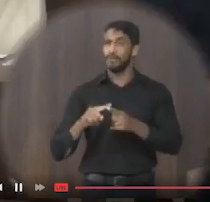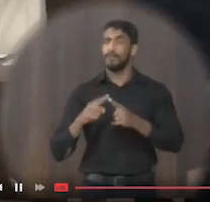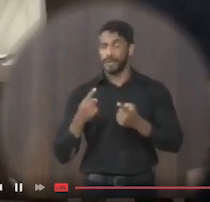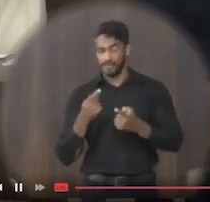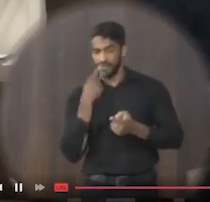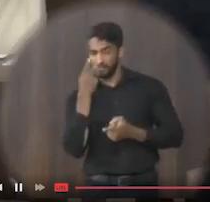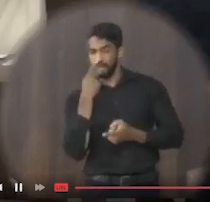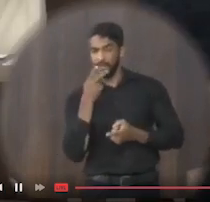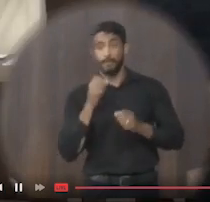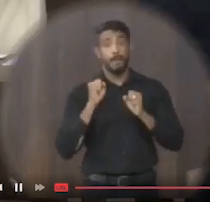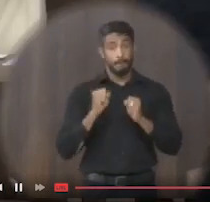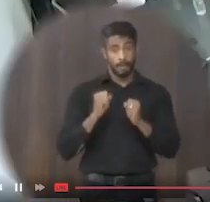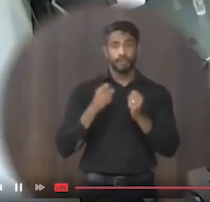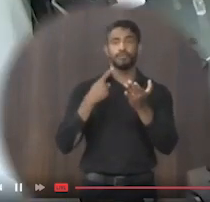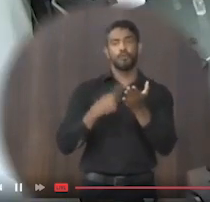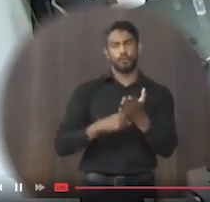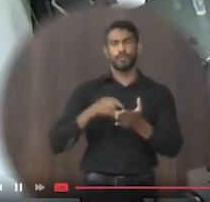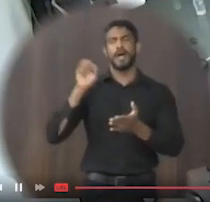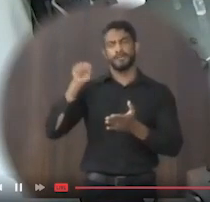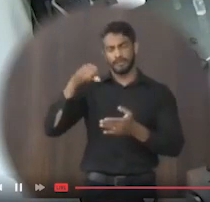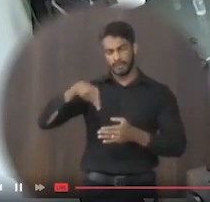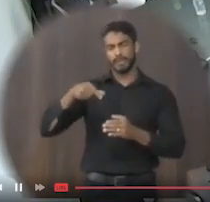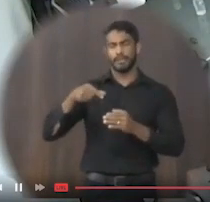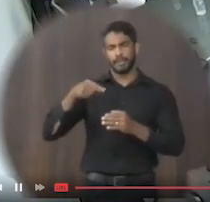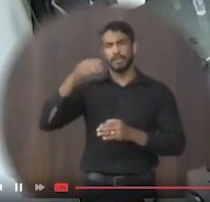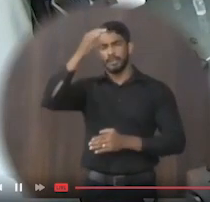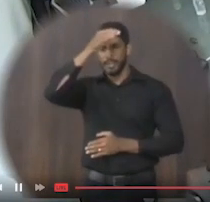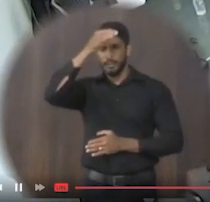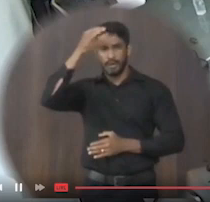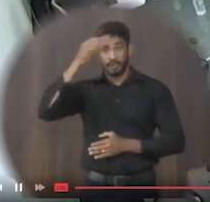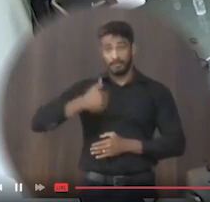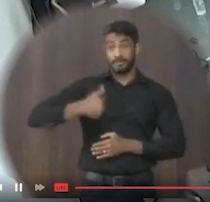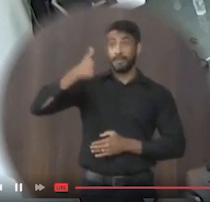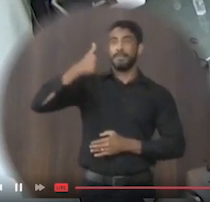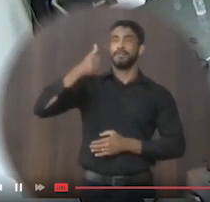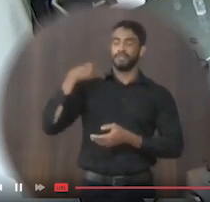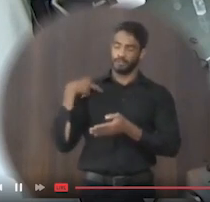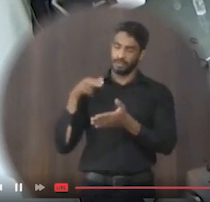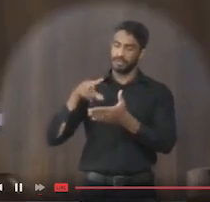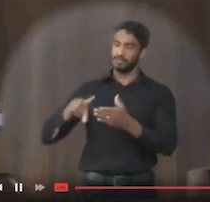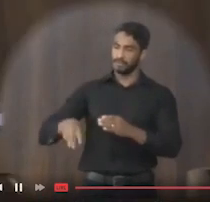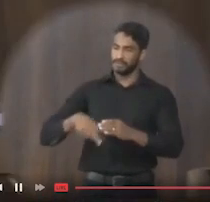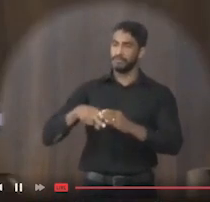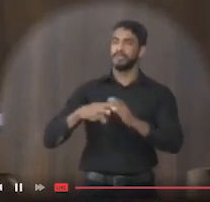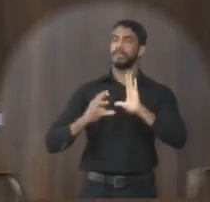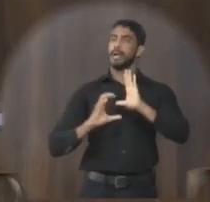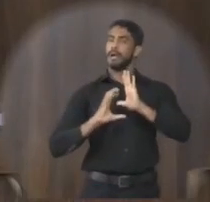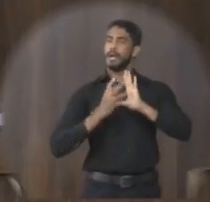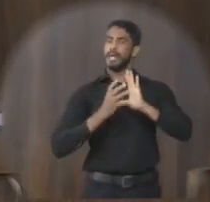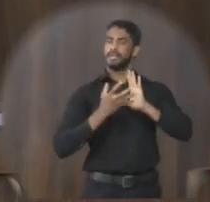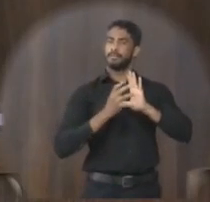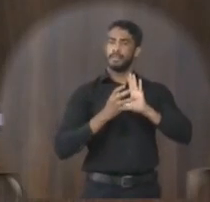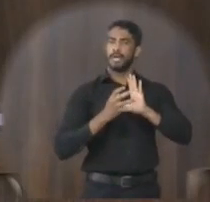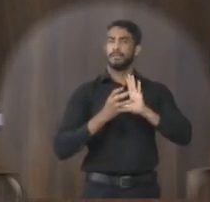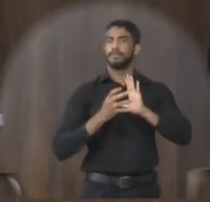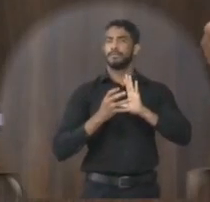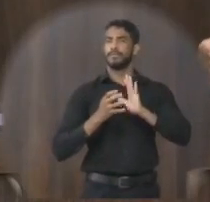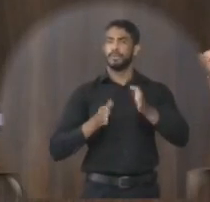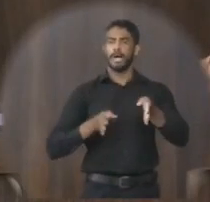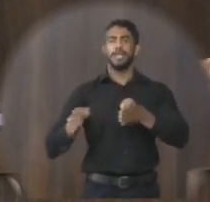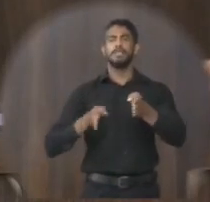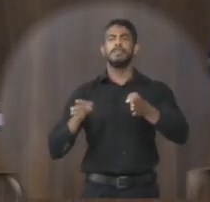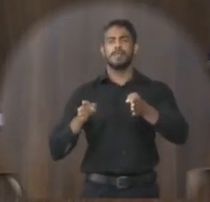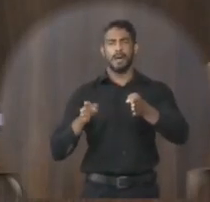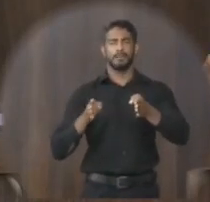como eu já te disse, pode contar com essa casa desde o primeiro dia quando nós assumimos aqui esse mandato, você me procurou, eu me recordo